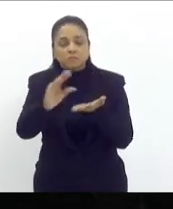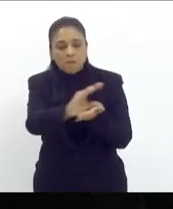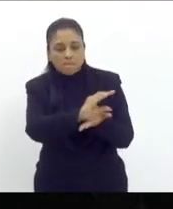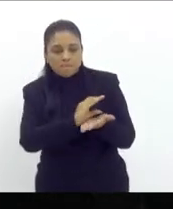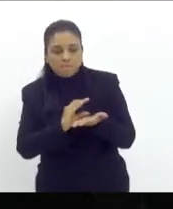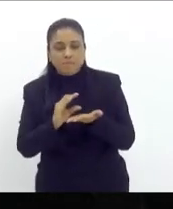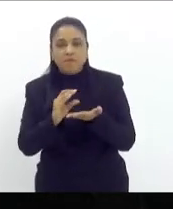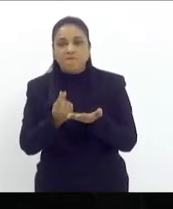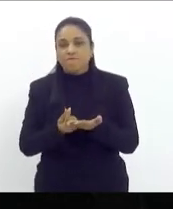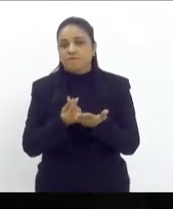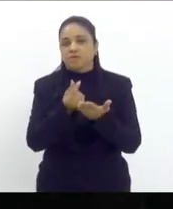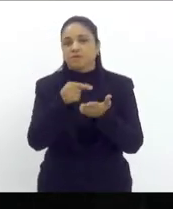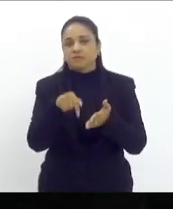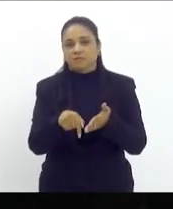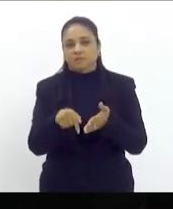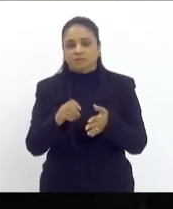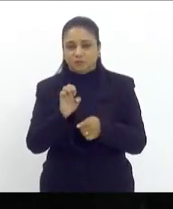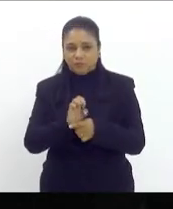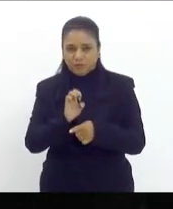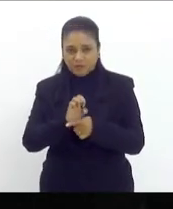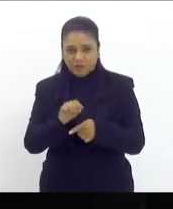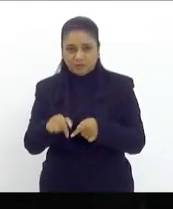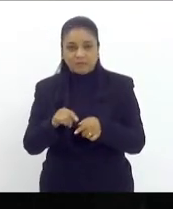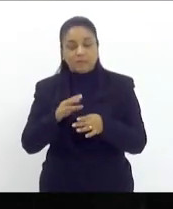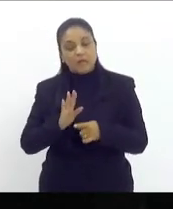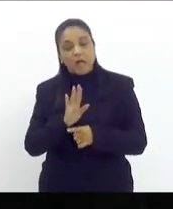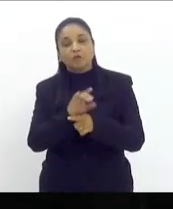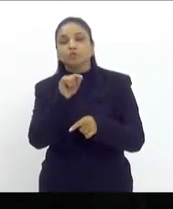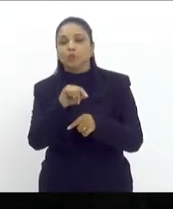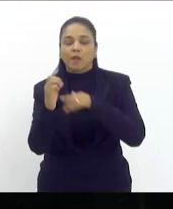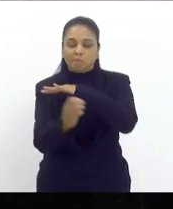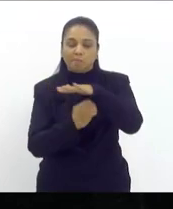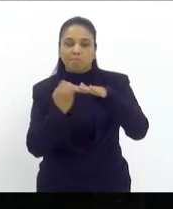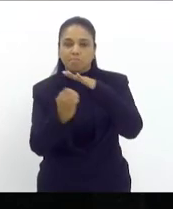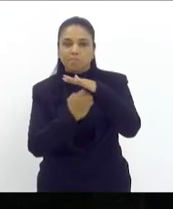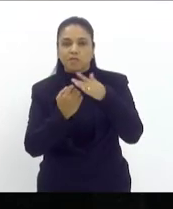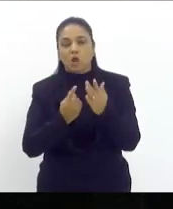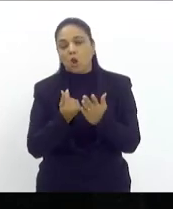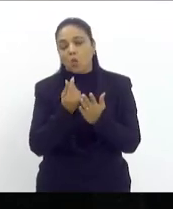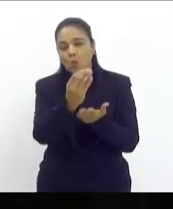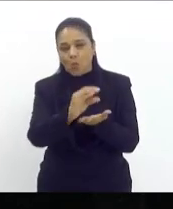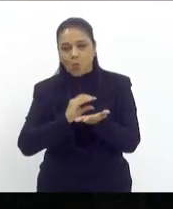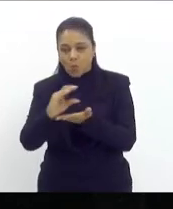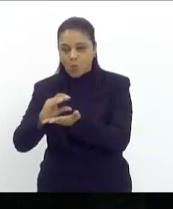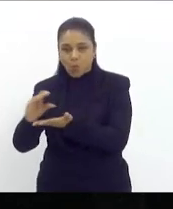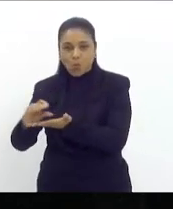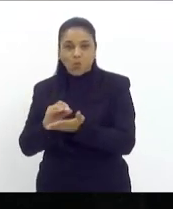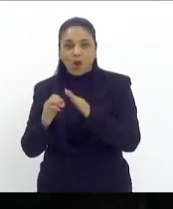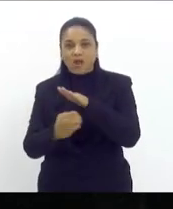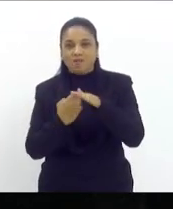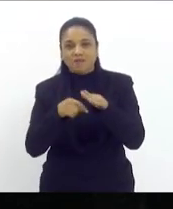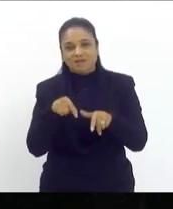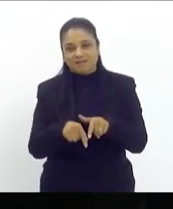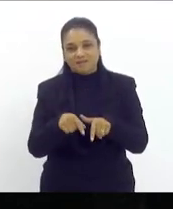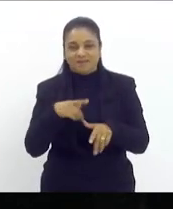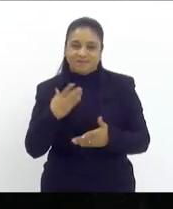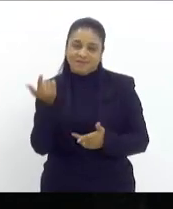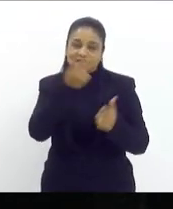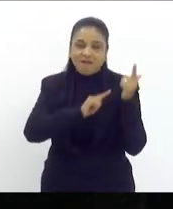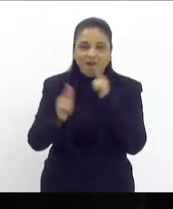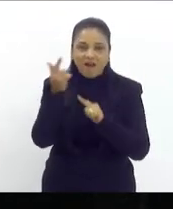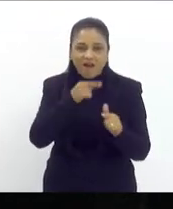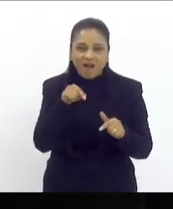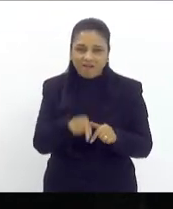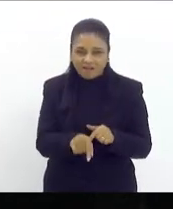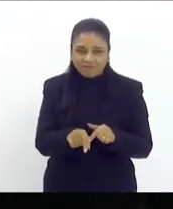que só beneficia essas empresas que lucram com as concessões que elas ganham